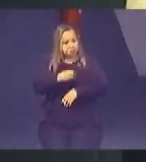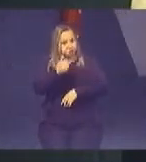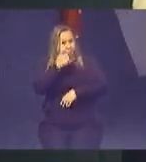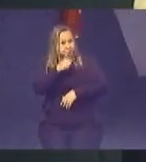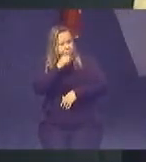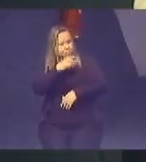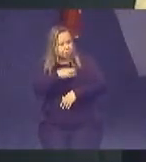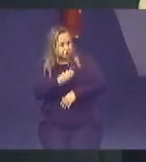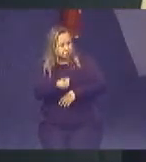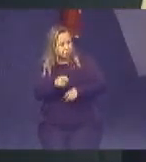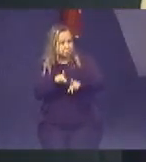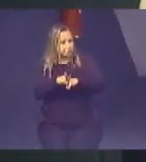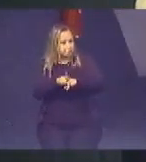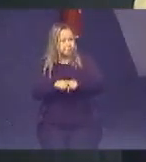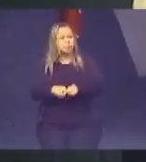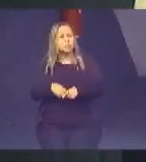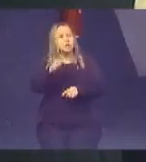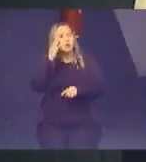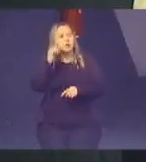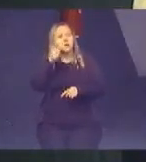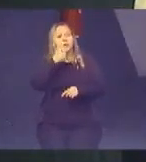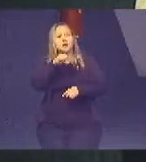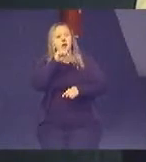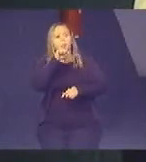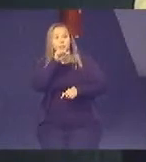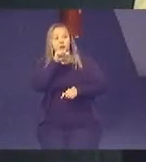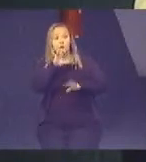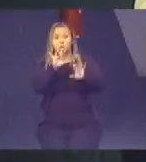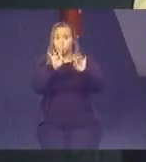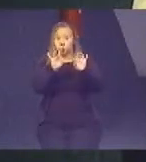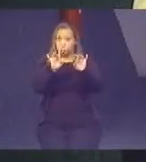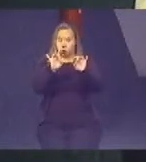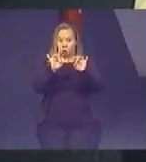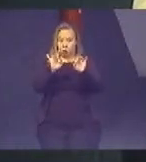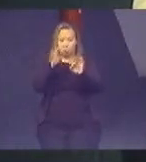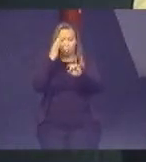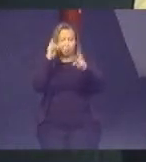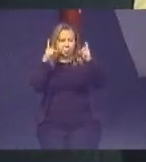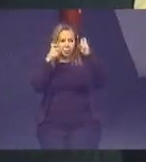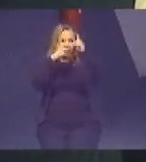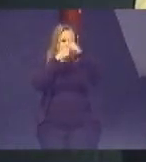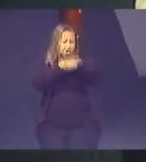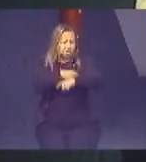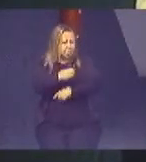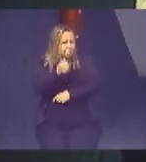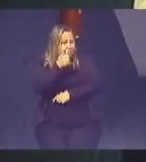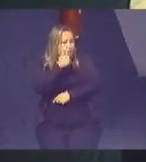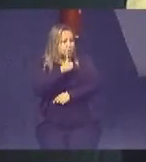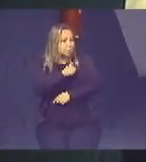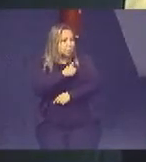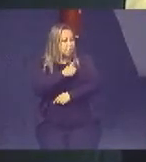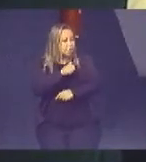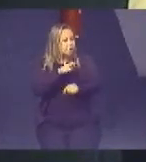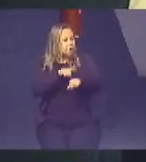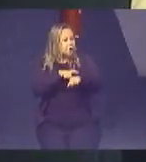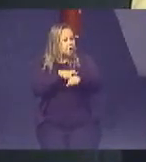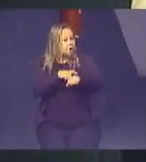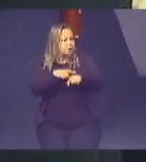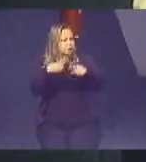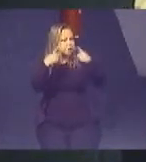aquela mãe só tomou conhecimento da dificuldade da filha quando ela foi